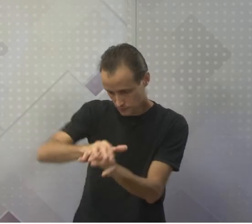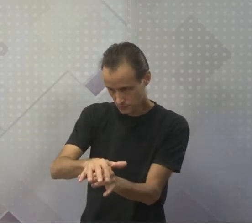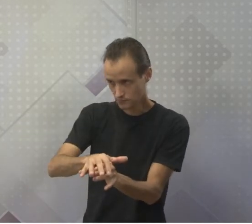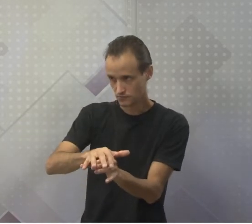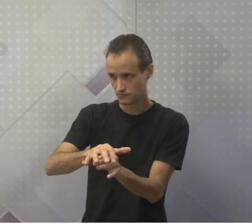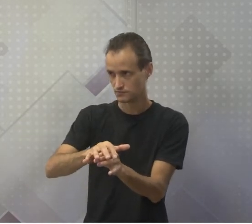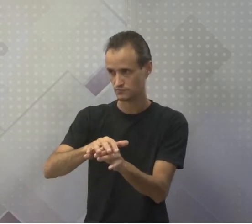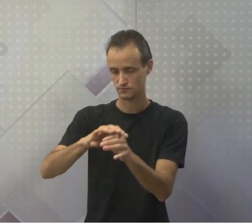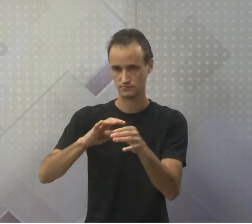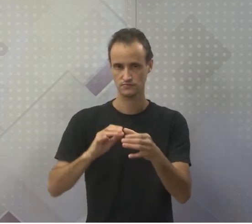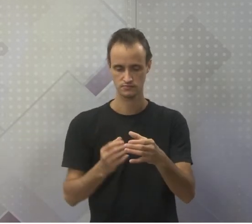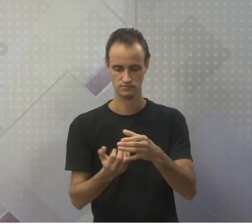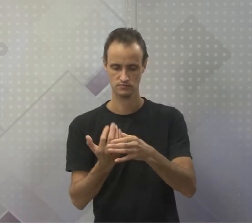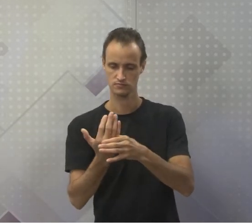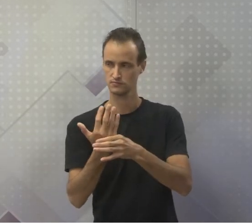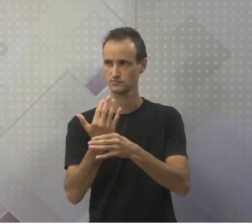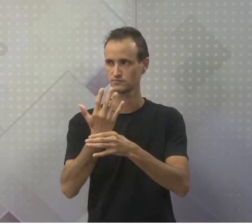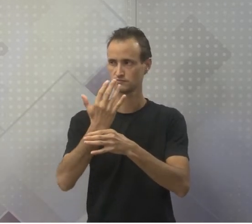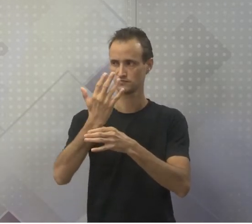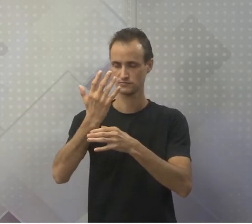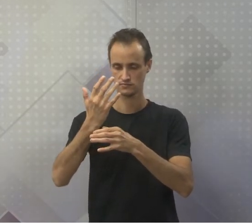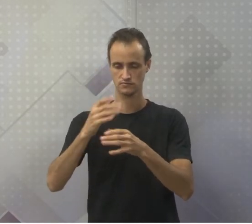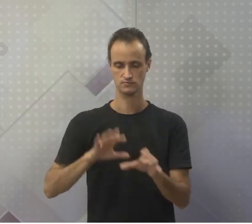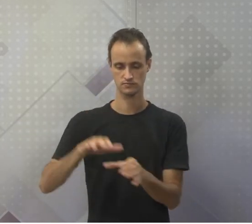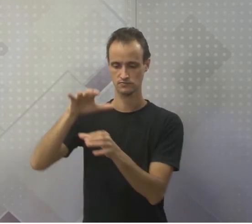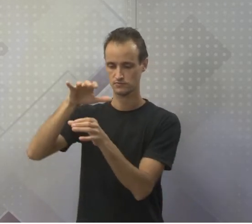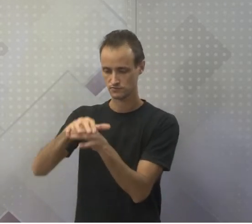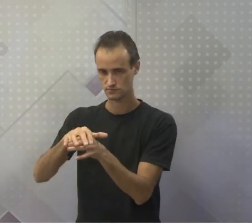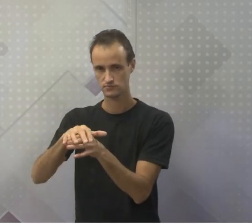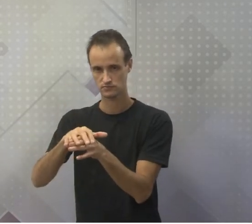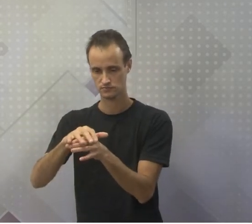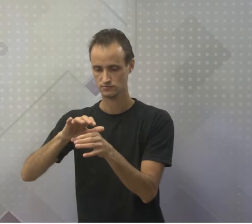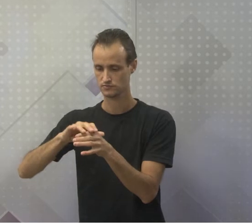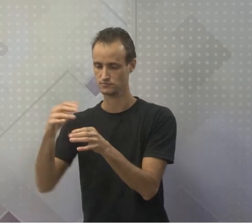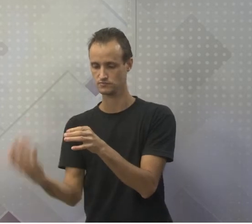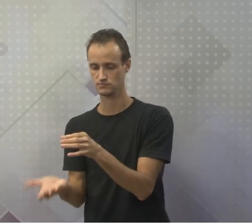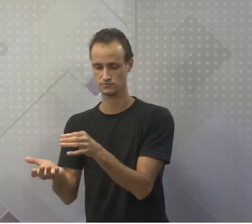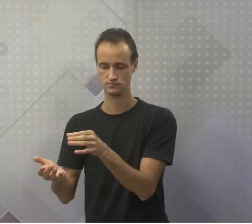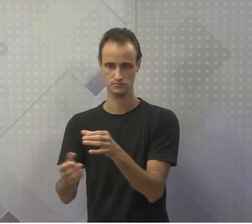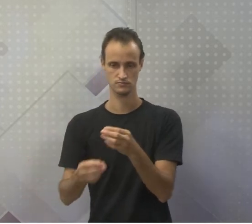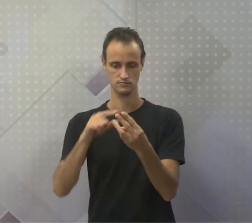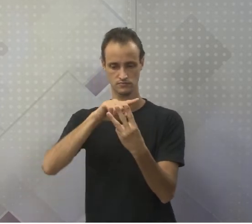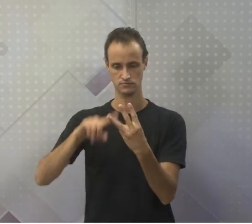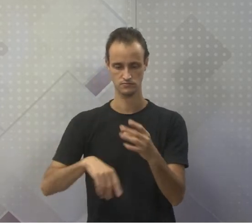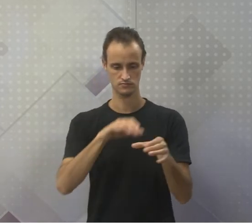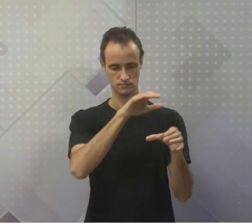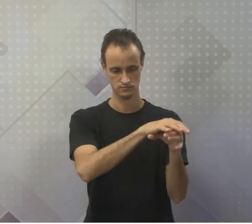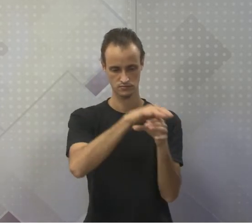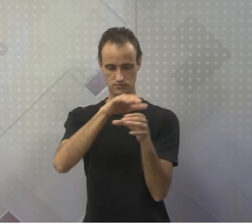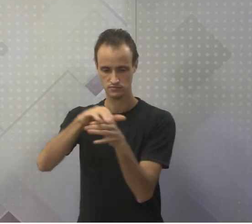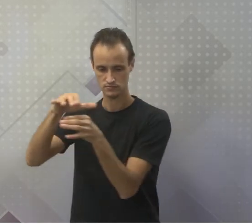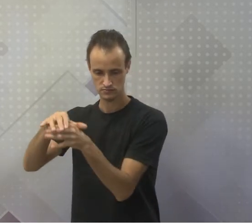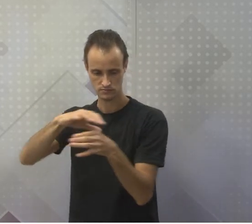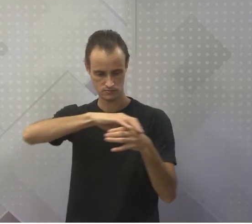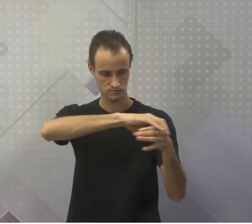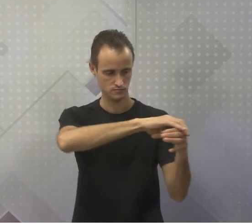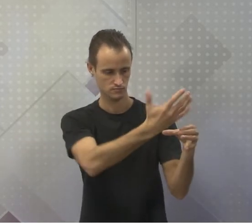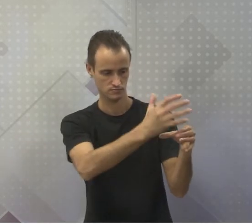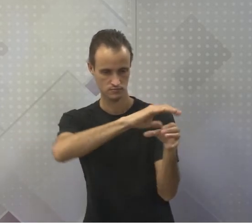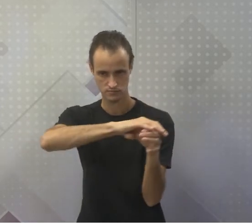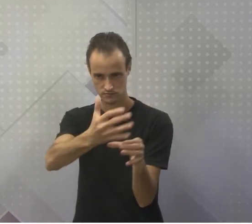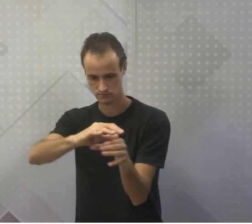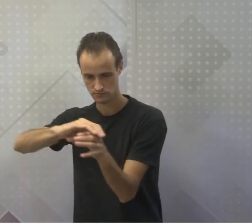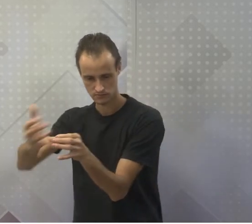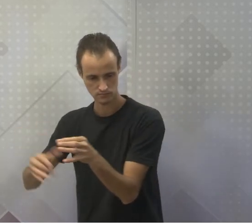tampa de gás, que possa sair cheiro, e uma tampa aberta aqui, com carne podre aqui dentro. E aí, aqui as